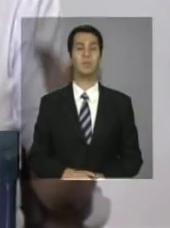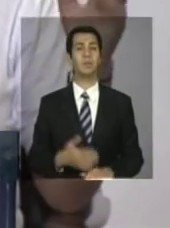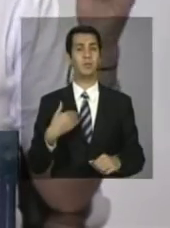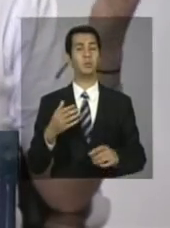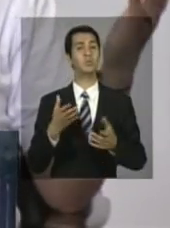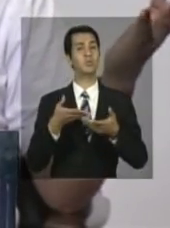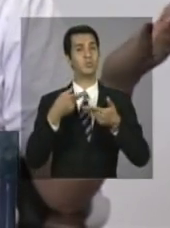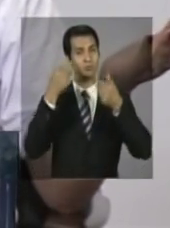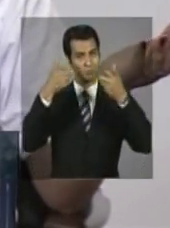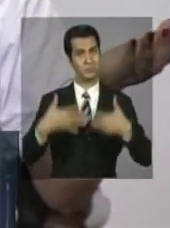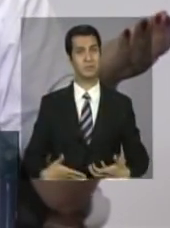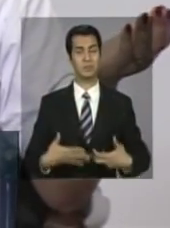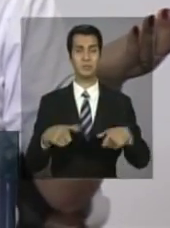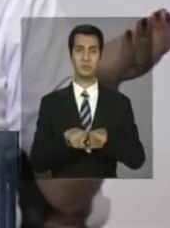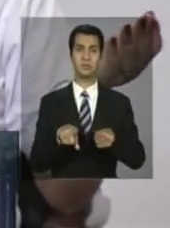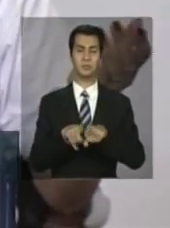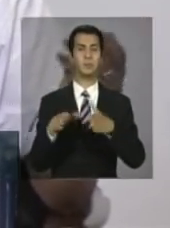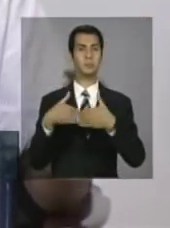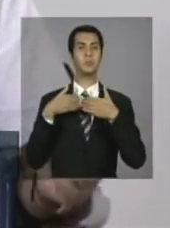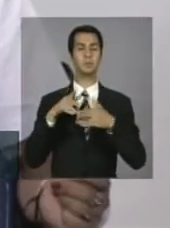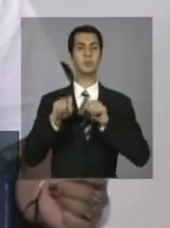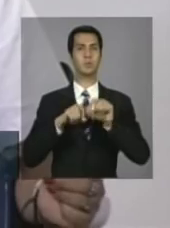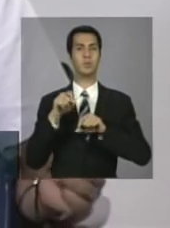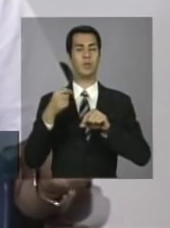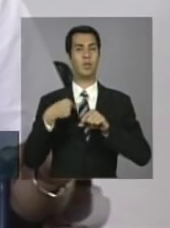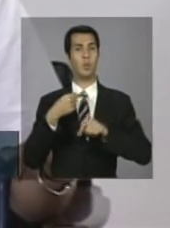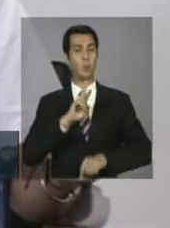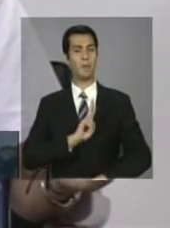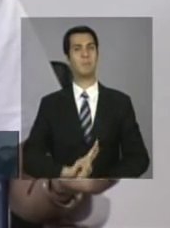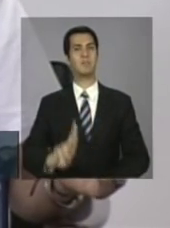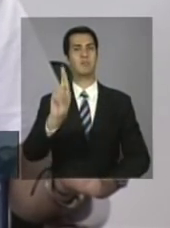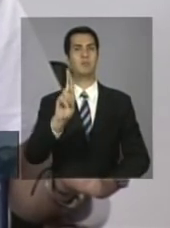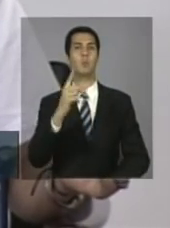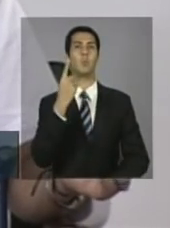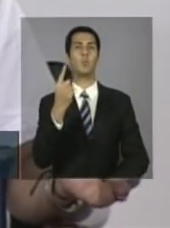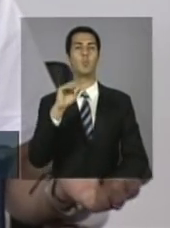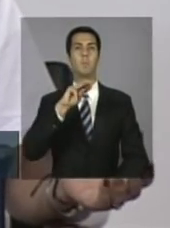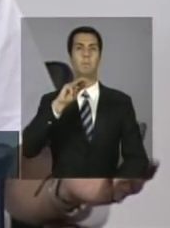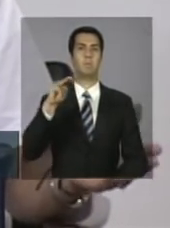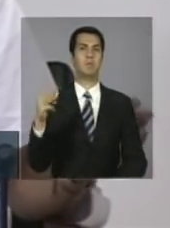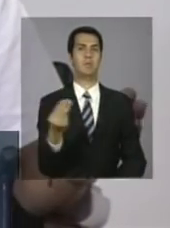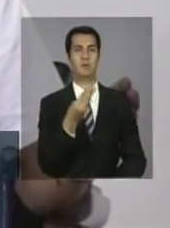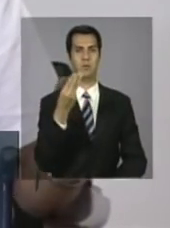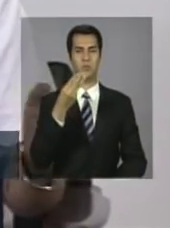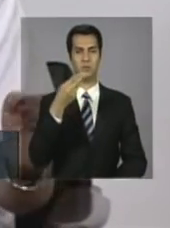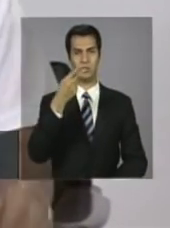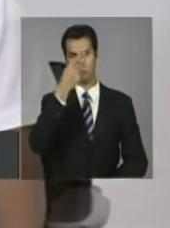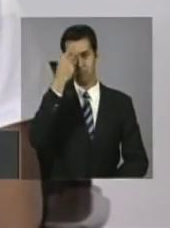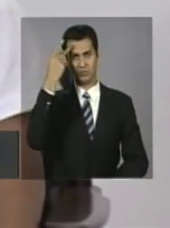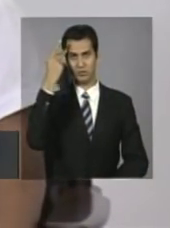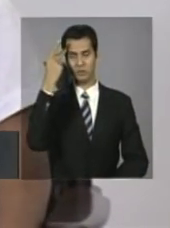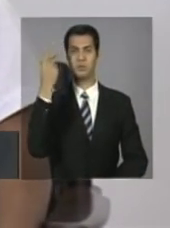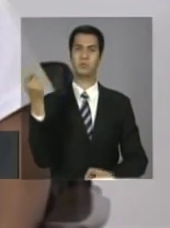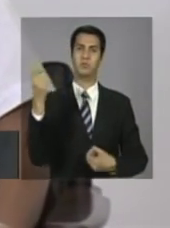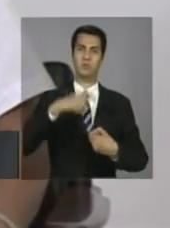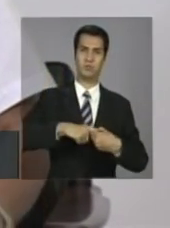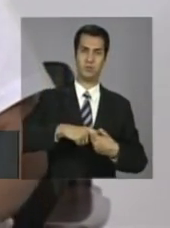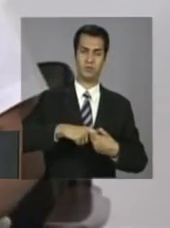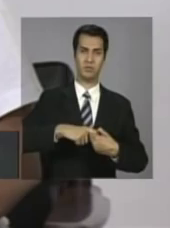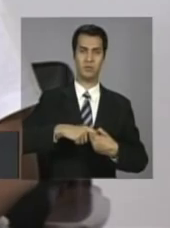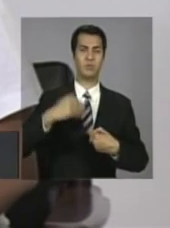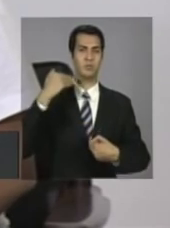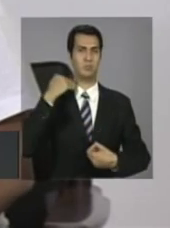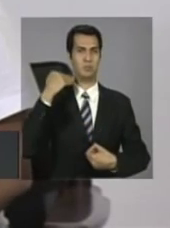representando praticamente um milhão de associado, praticamente assim, credenciados